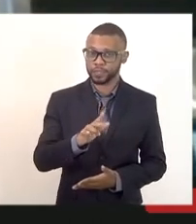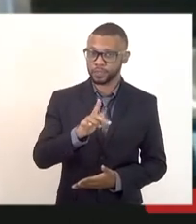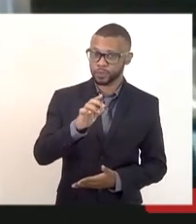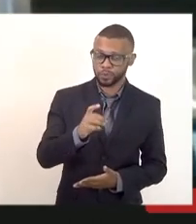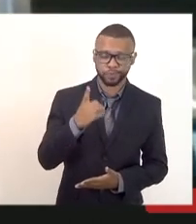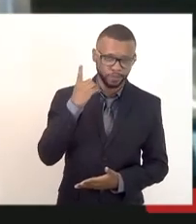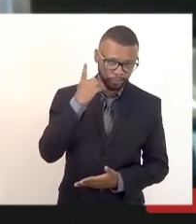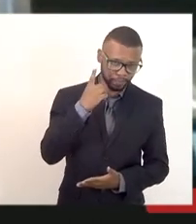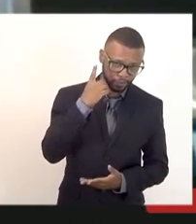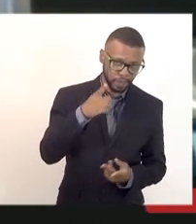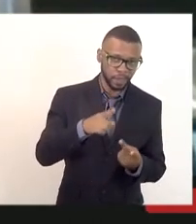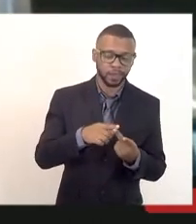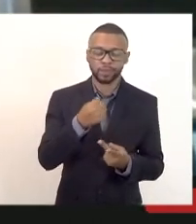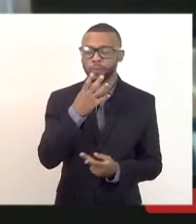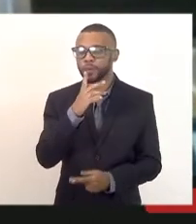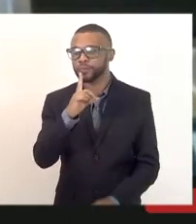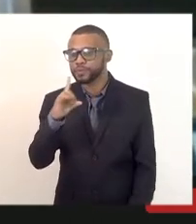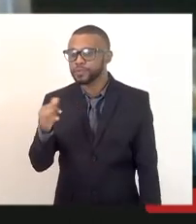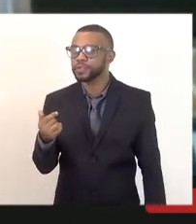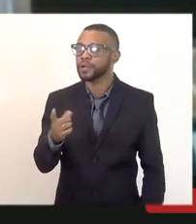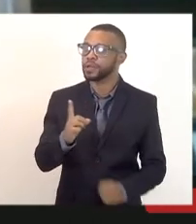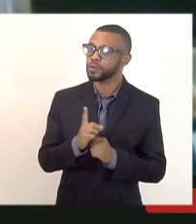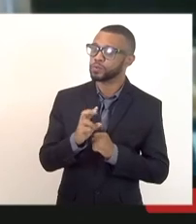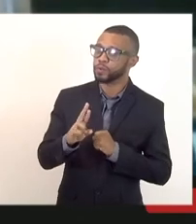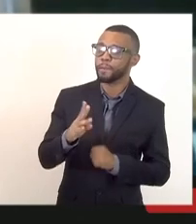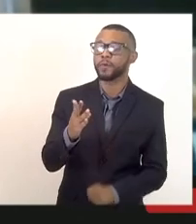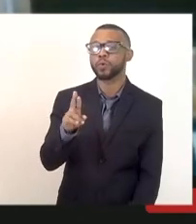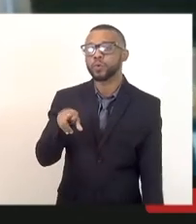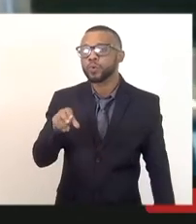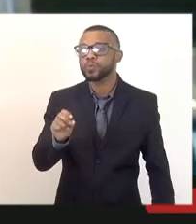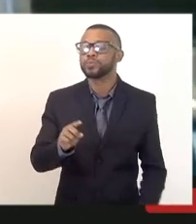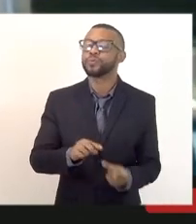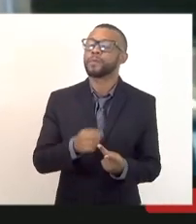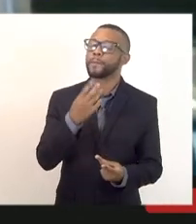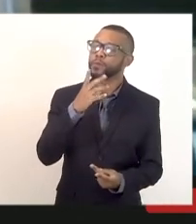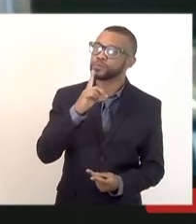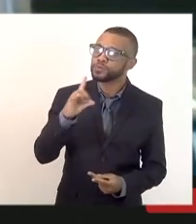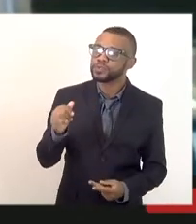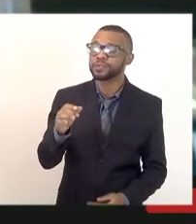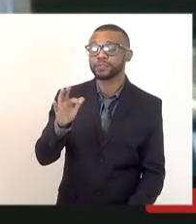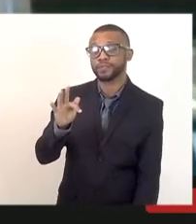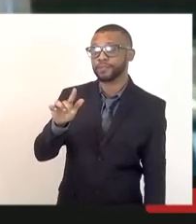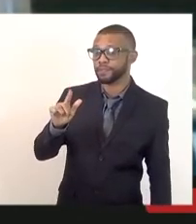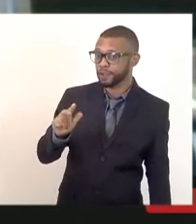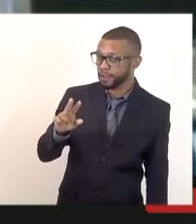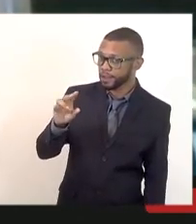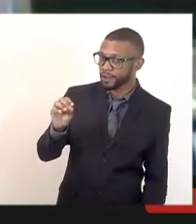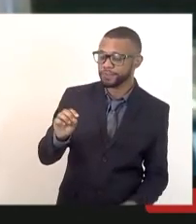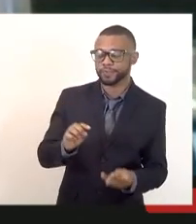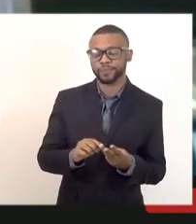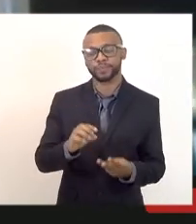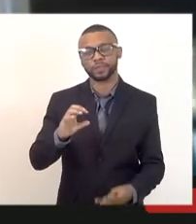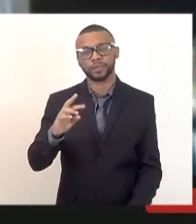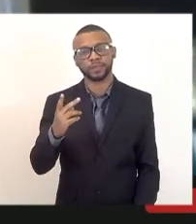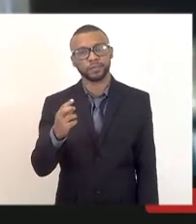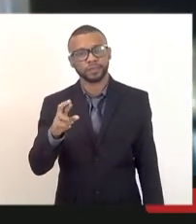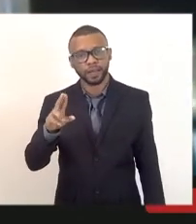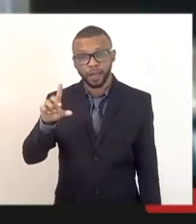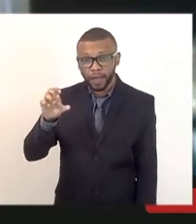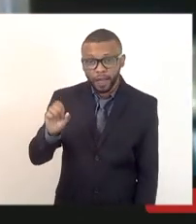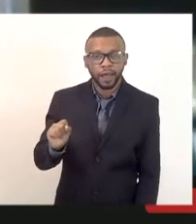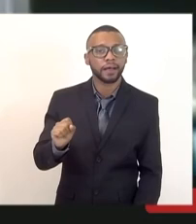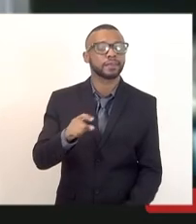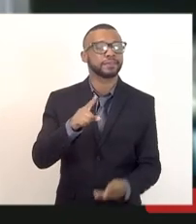bom dia deputado Flávio Serafini, bom dia deputada Marta Rocha, deputado Charles Batista, deputado Marcelo